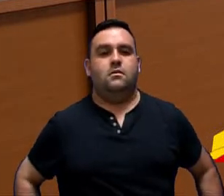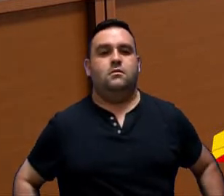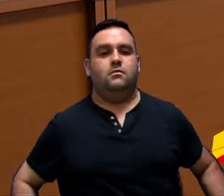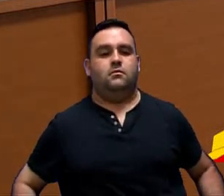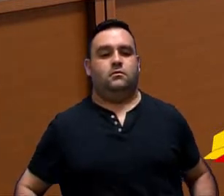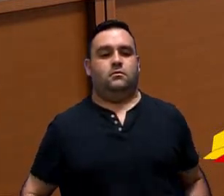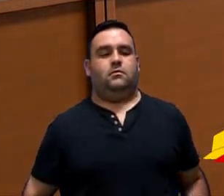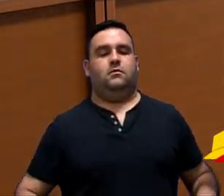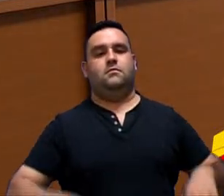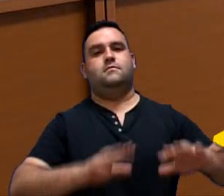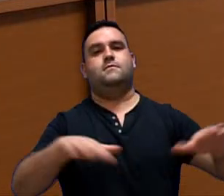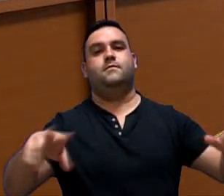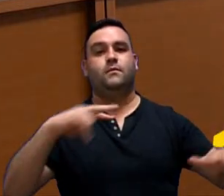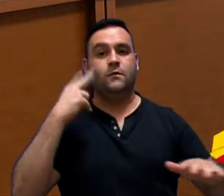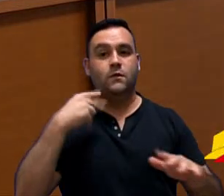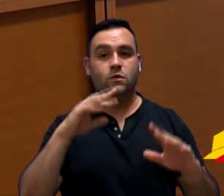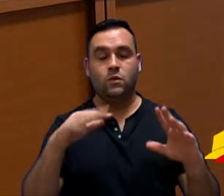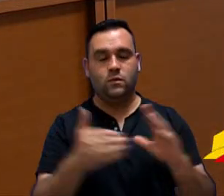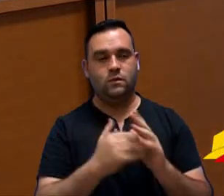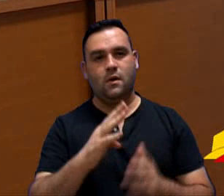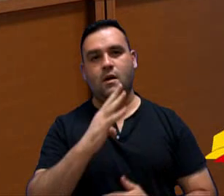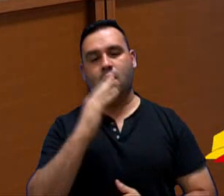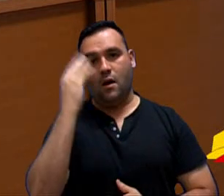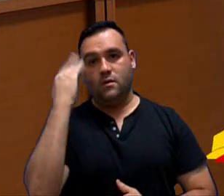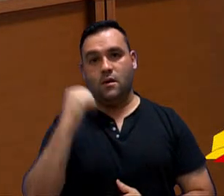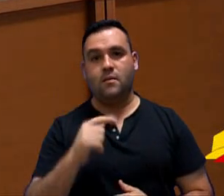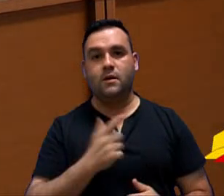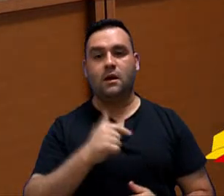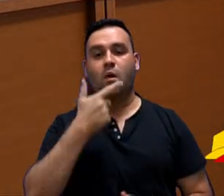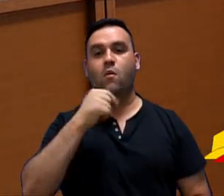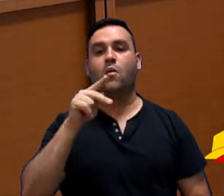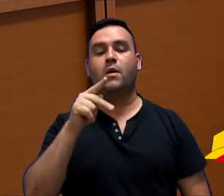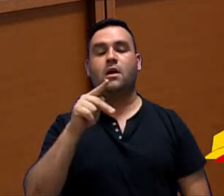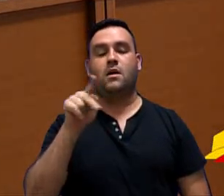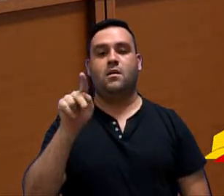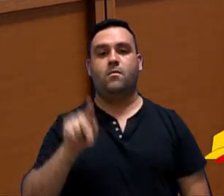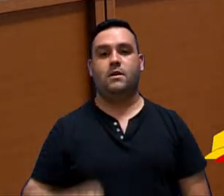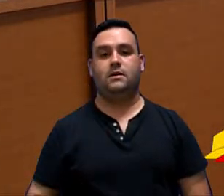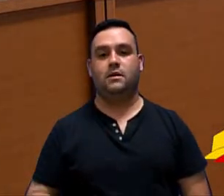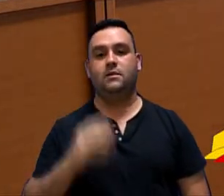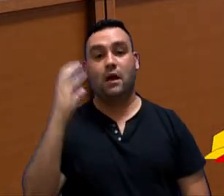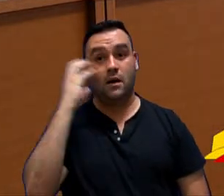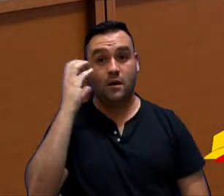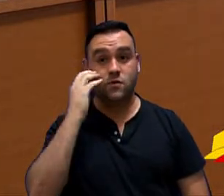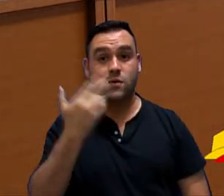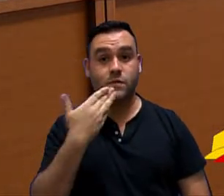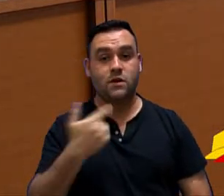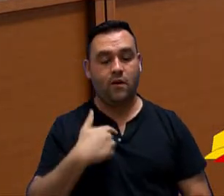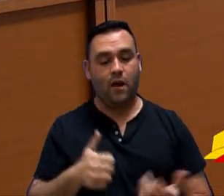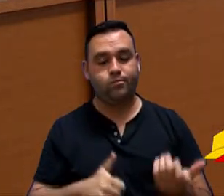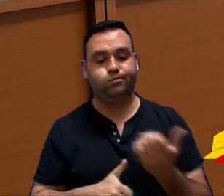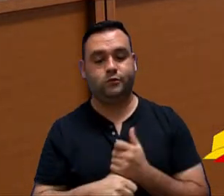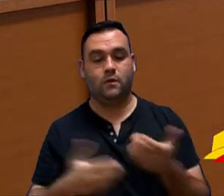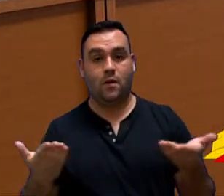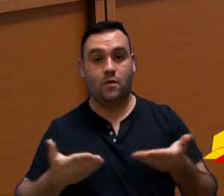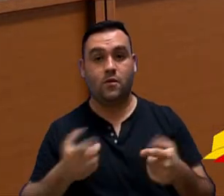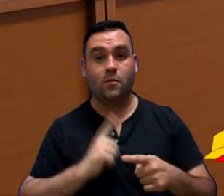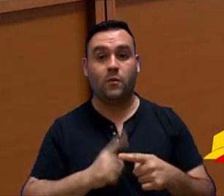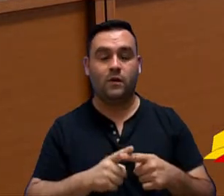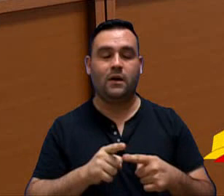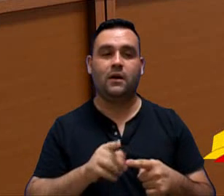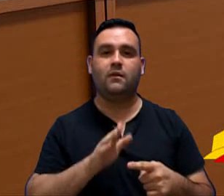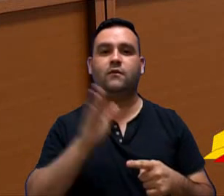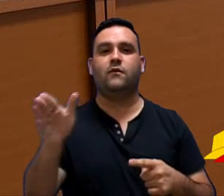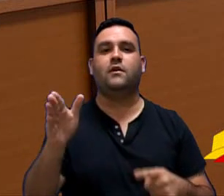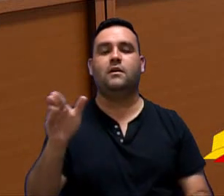Senhores vereadores, vereadoras, só para conhecimento de todos, o presidente, Cláudio, pediu para assumir a presidência aqui, nesse momento ele está